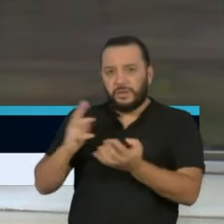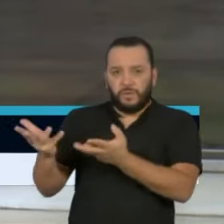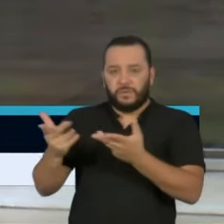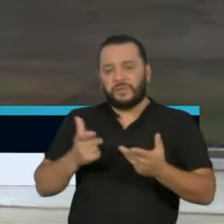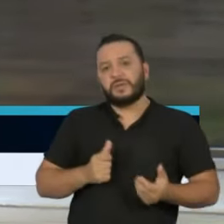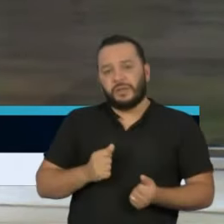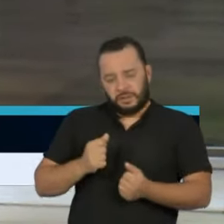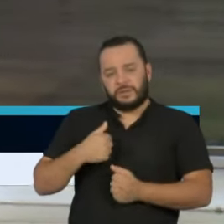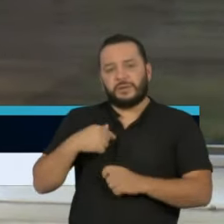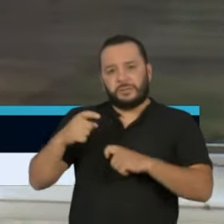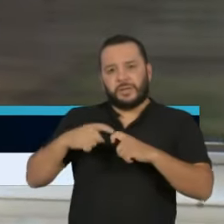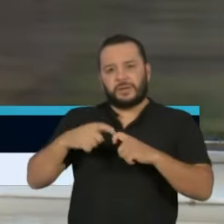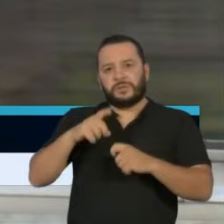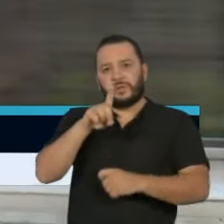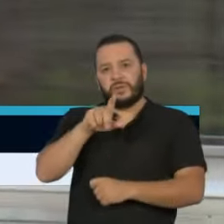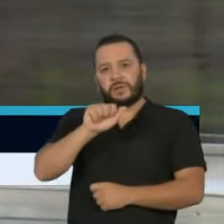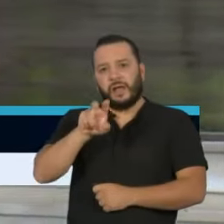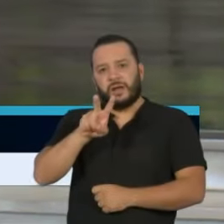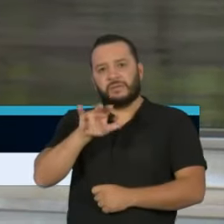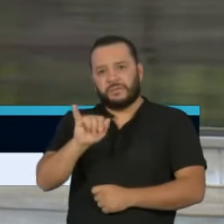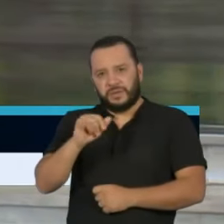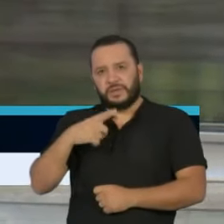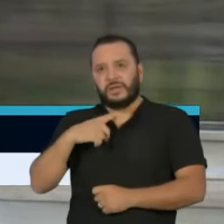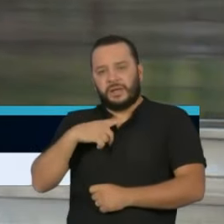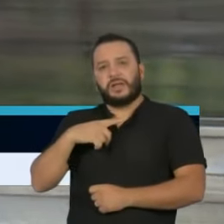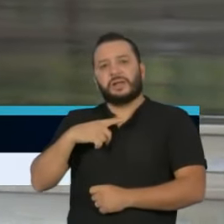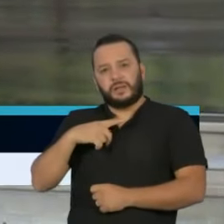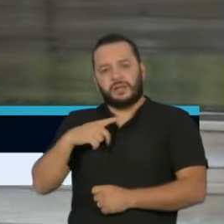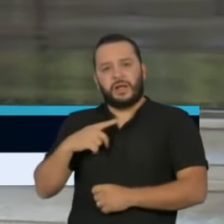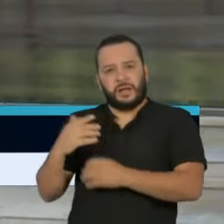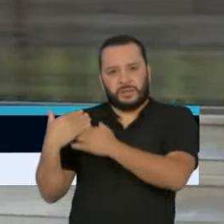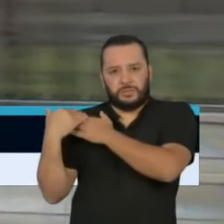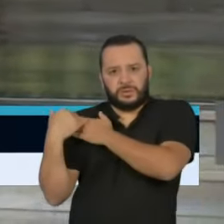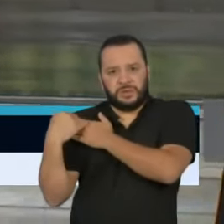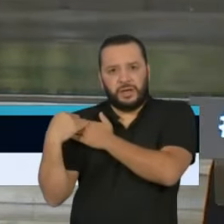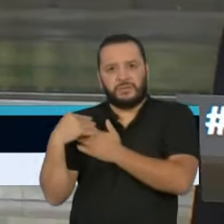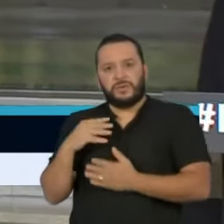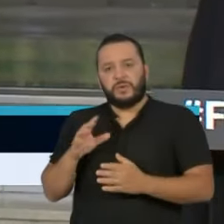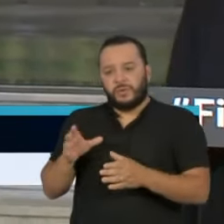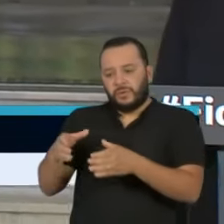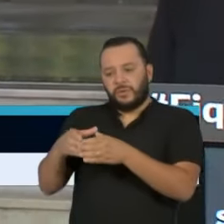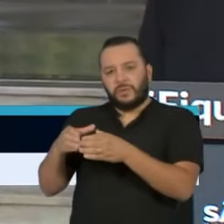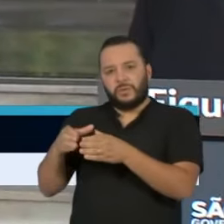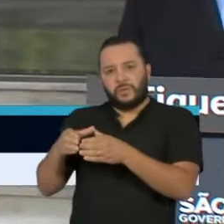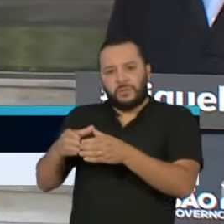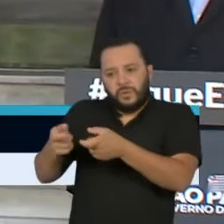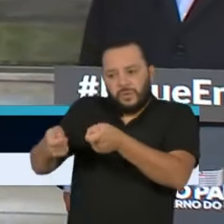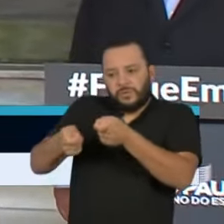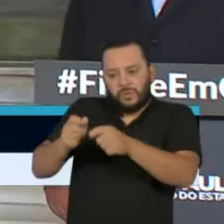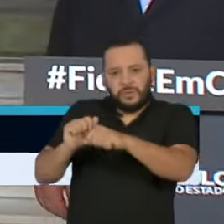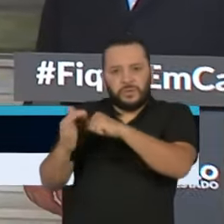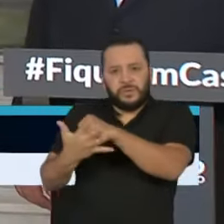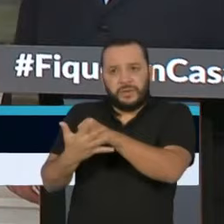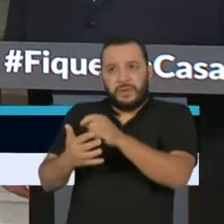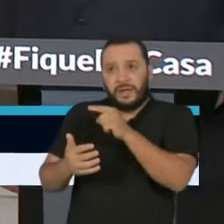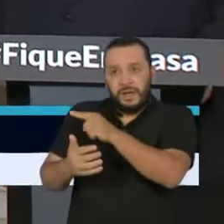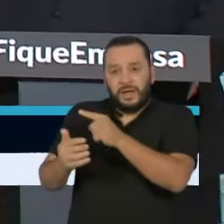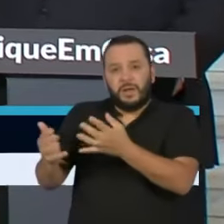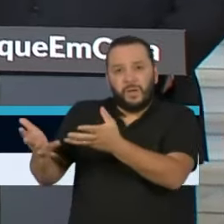Uip a assumir esse centro de contingência e a convidar especialistas do mundo da medicina